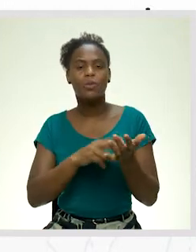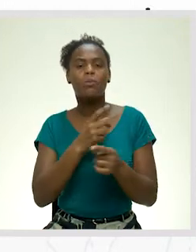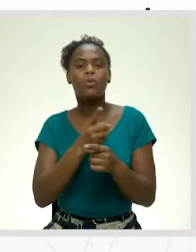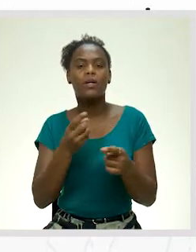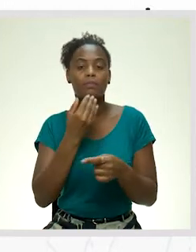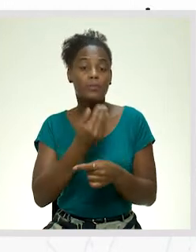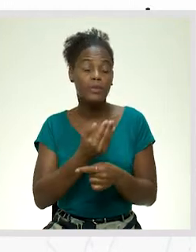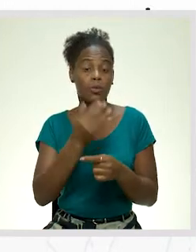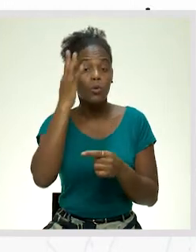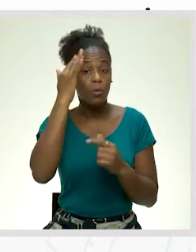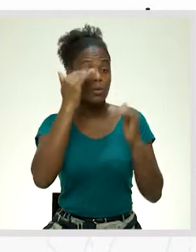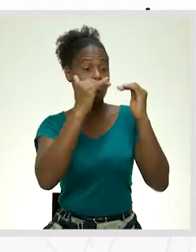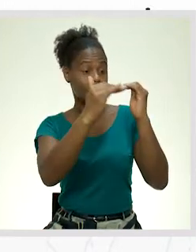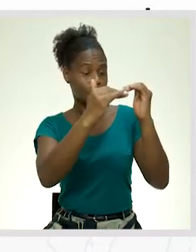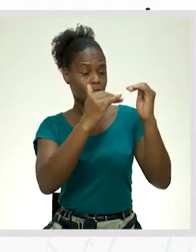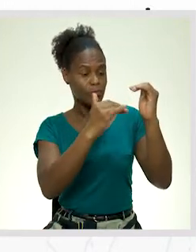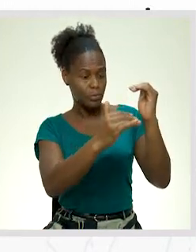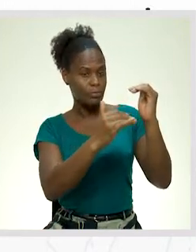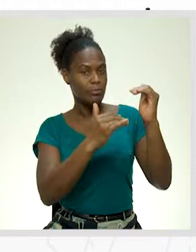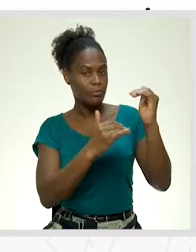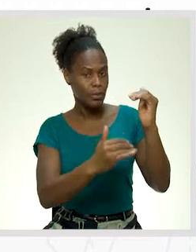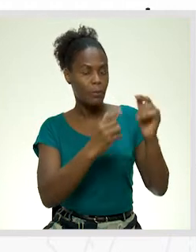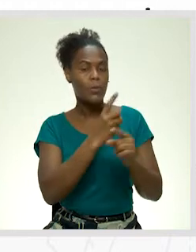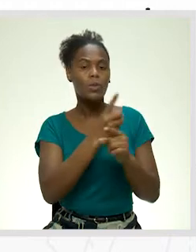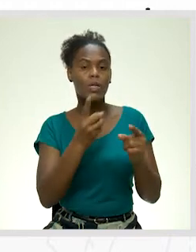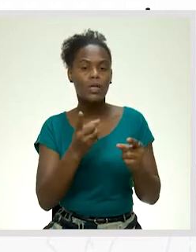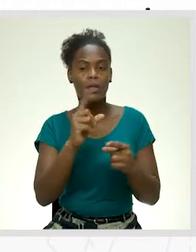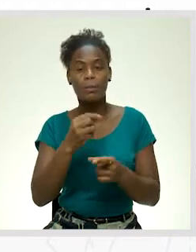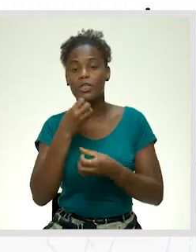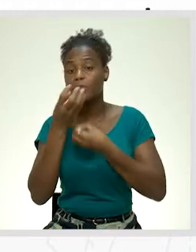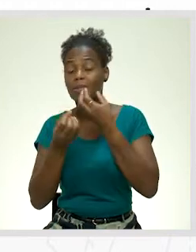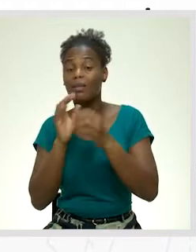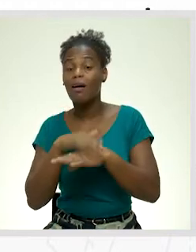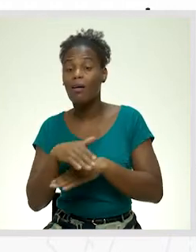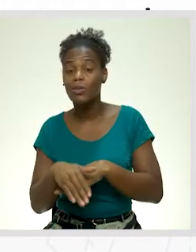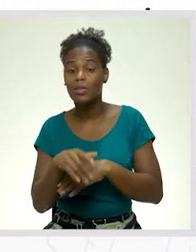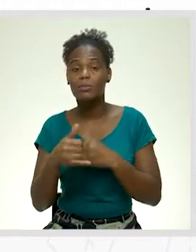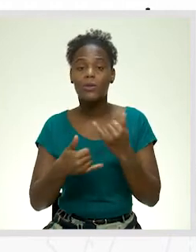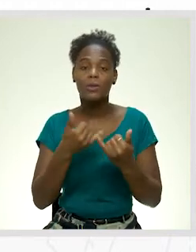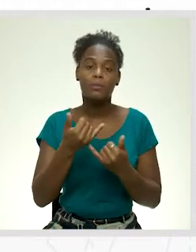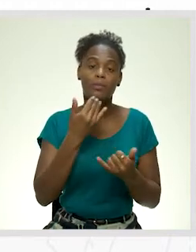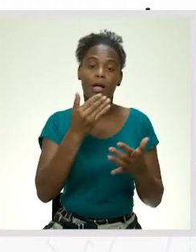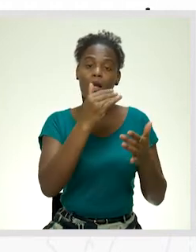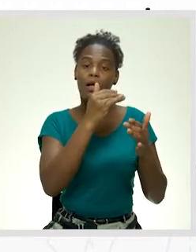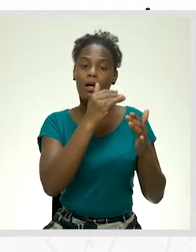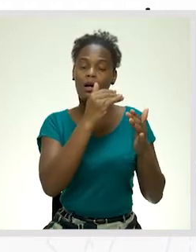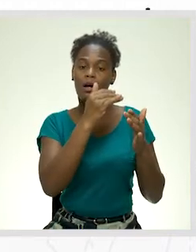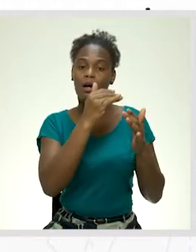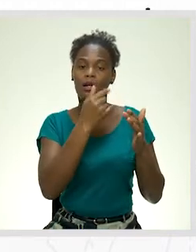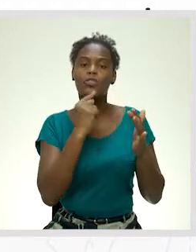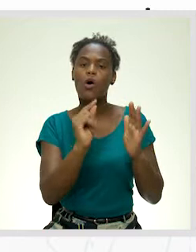de forma ordenada os argumentos e as causas. A petição, que é o espaço onde se expressa o que